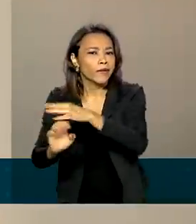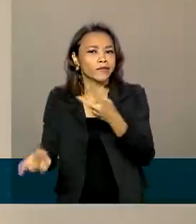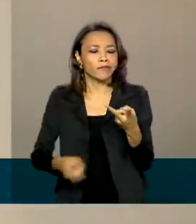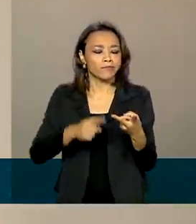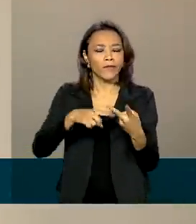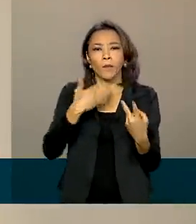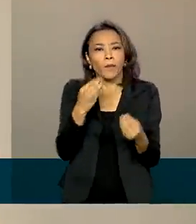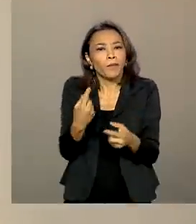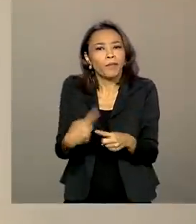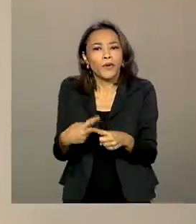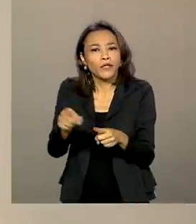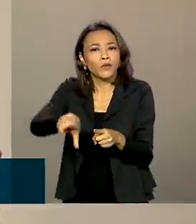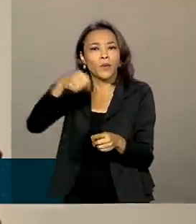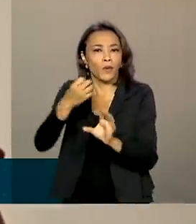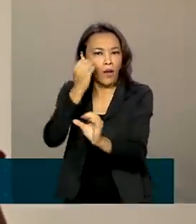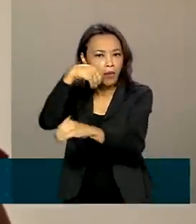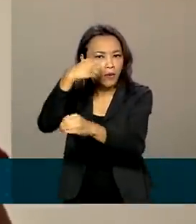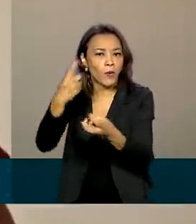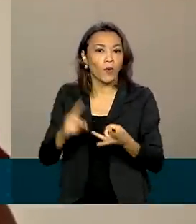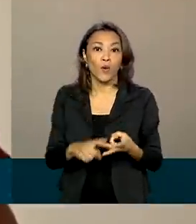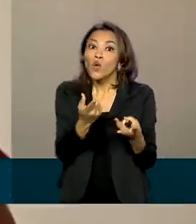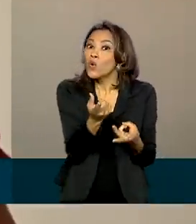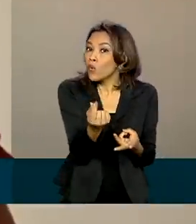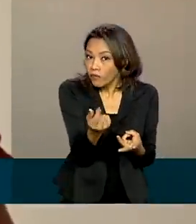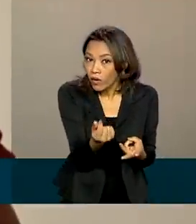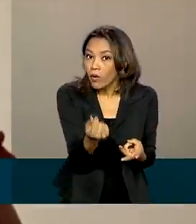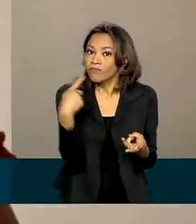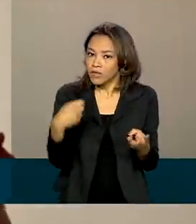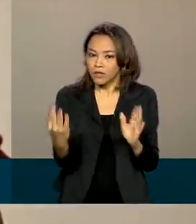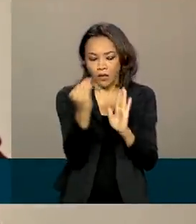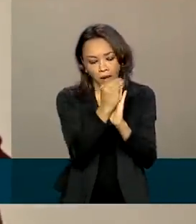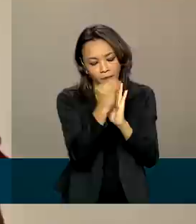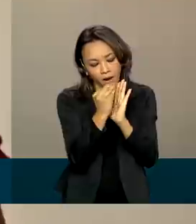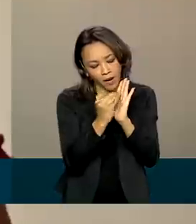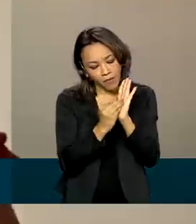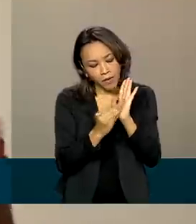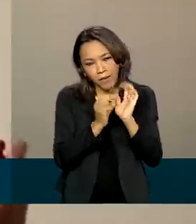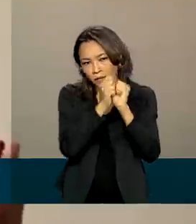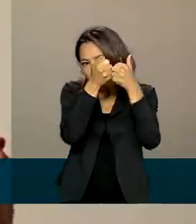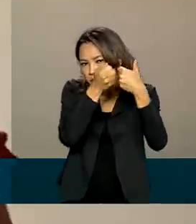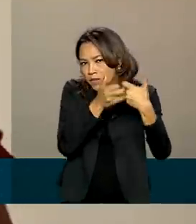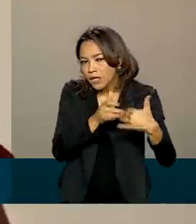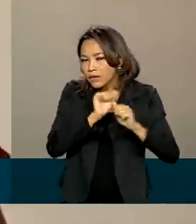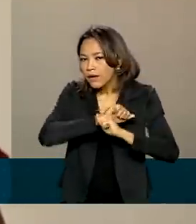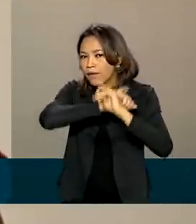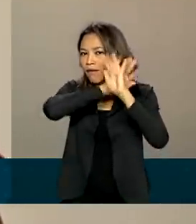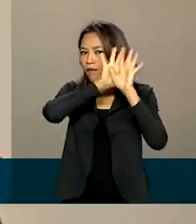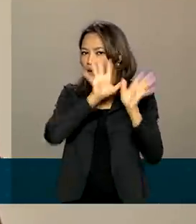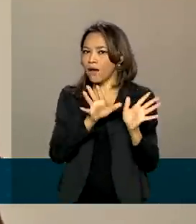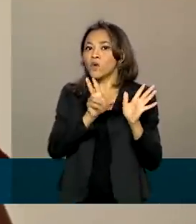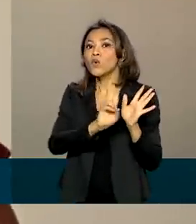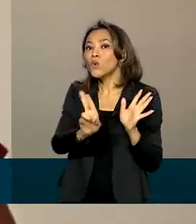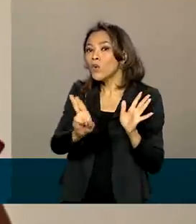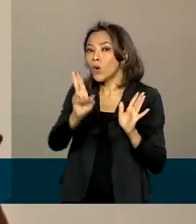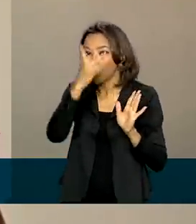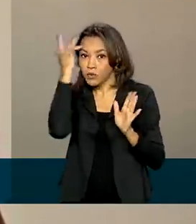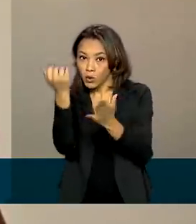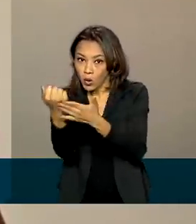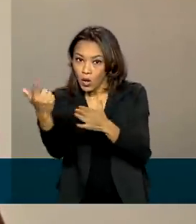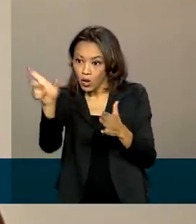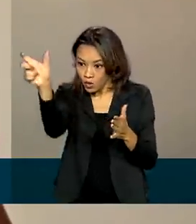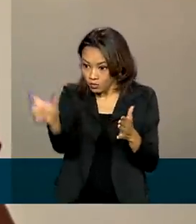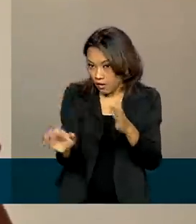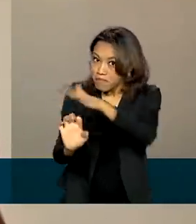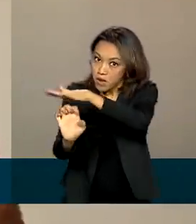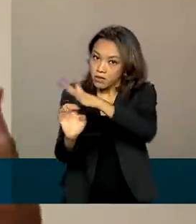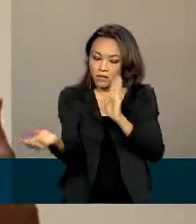justificativa de preço. A medida também diz que as contratações precisam ser transparentes e dados como o nome do comprador, o prazo